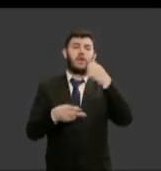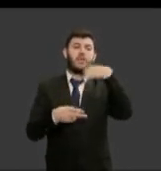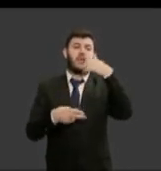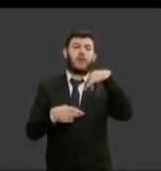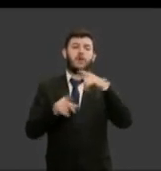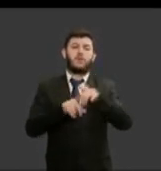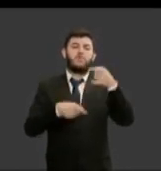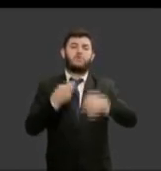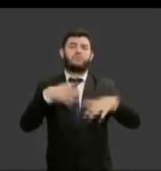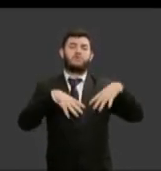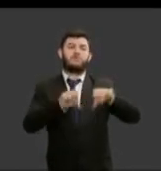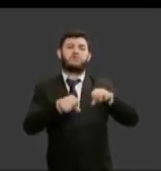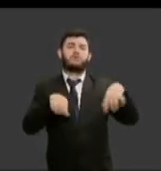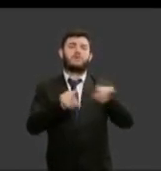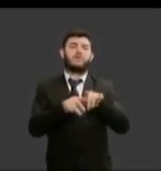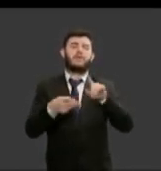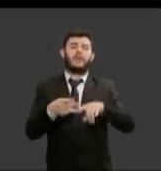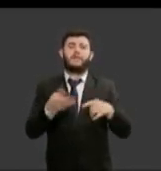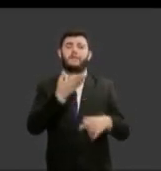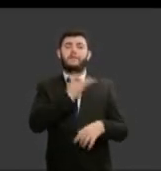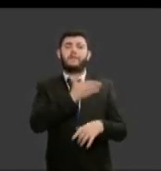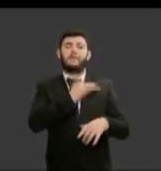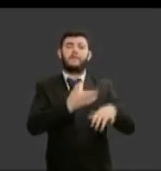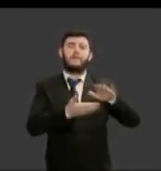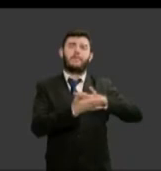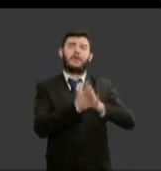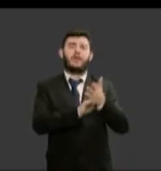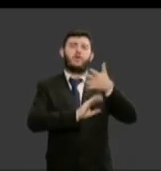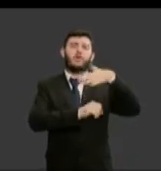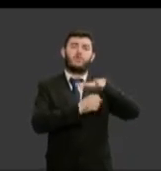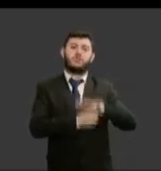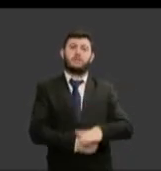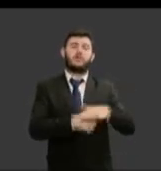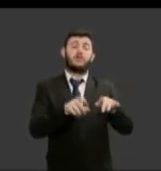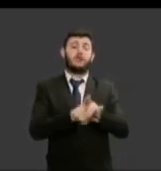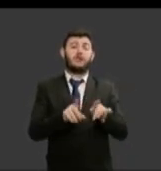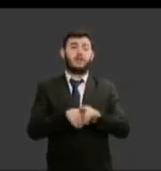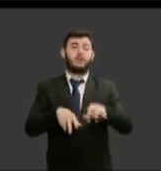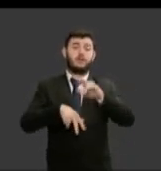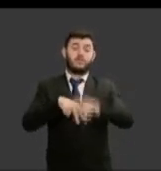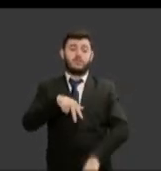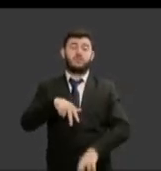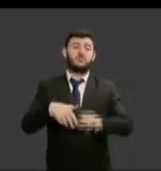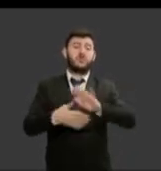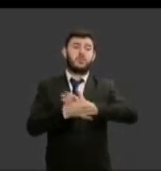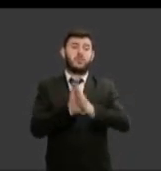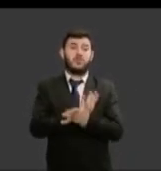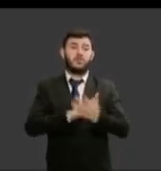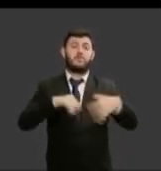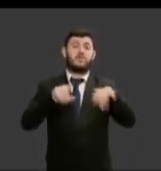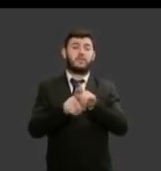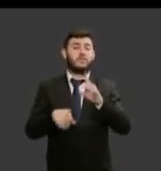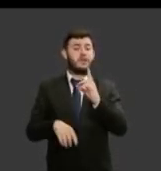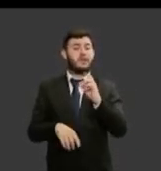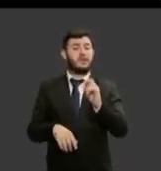discriminação de gênero discriminação social e política dados já foram dados aqui sobre isso também